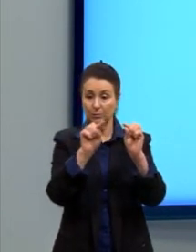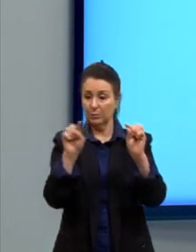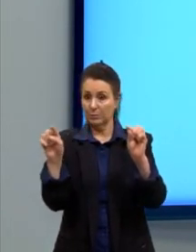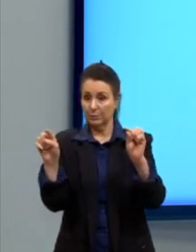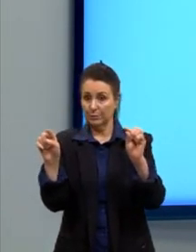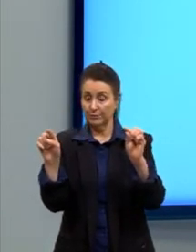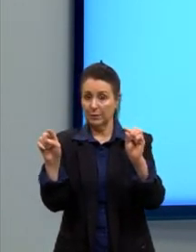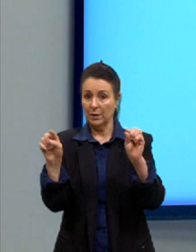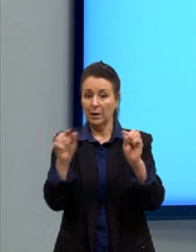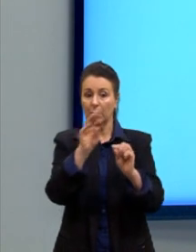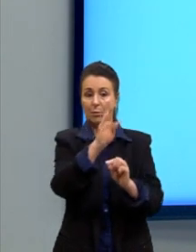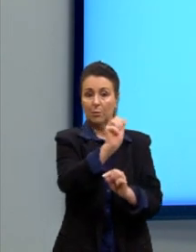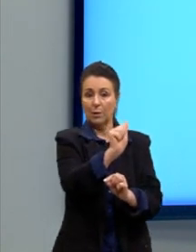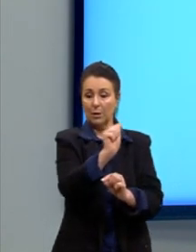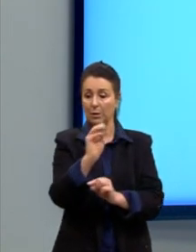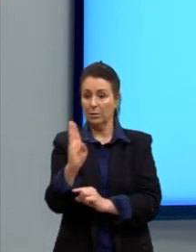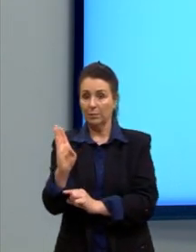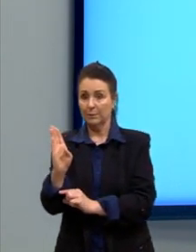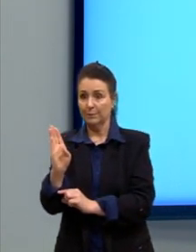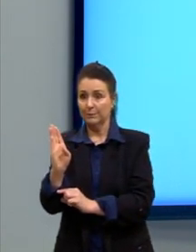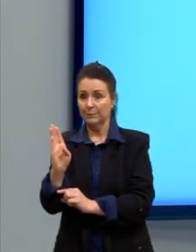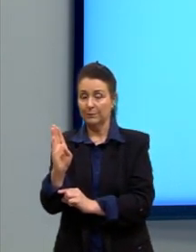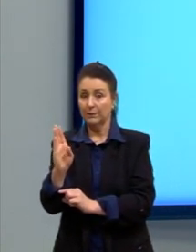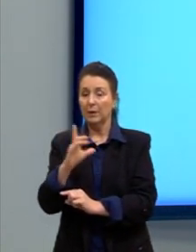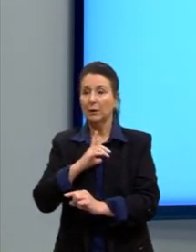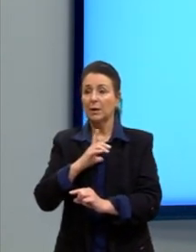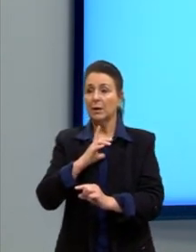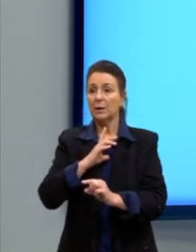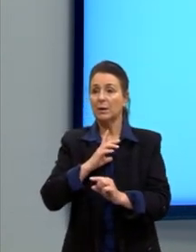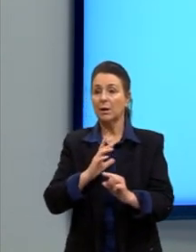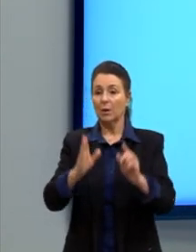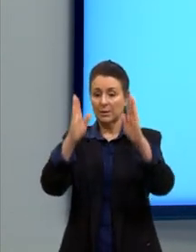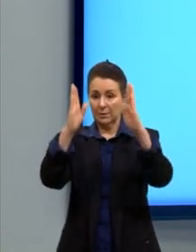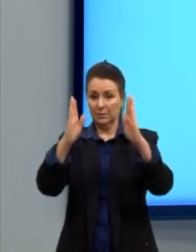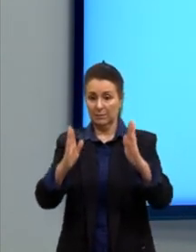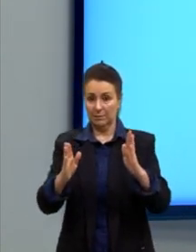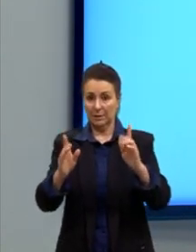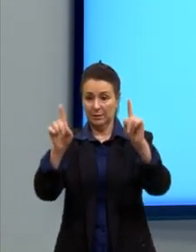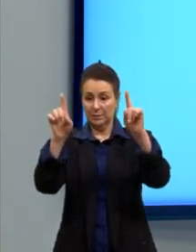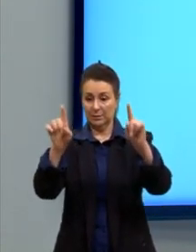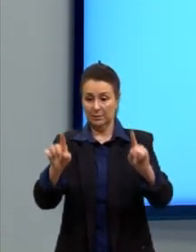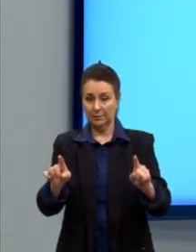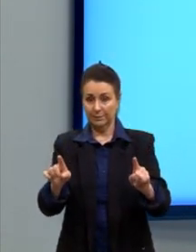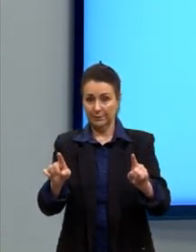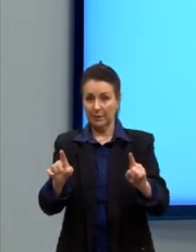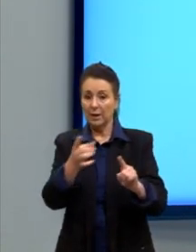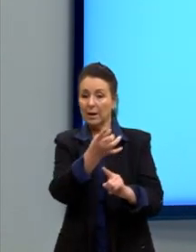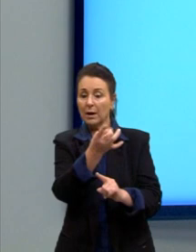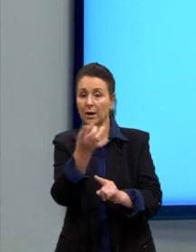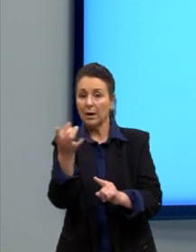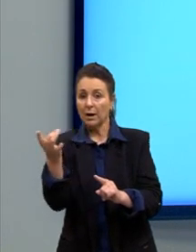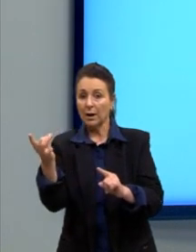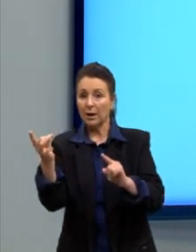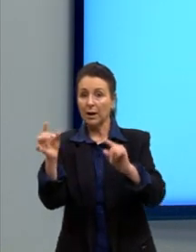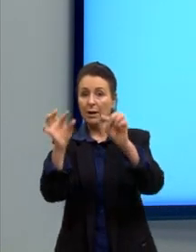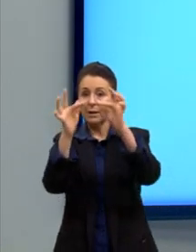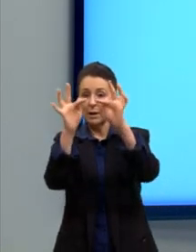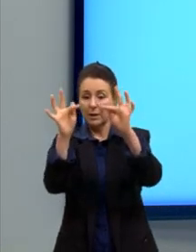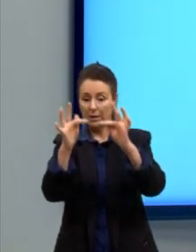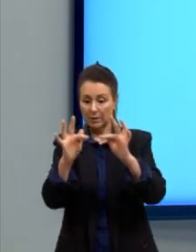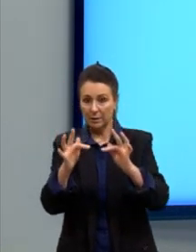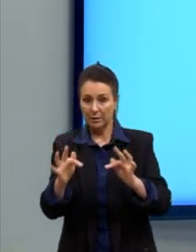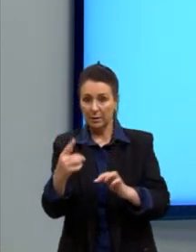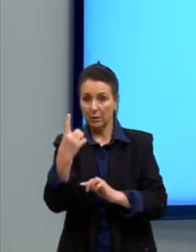justamente o A e o B. E daí, na nossa matriz do determinante, cada linha representa um